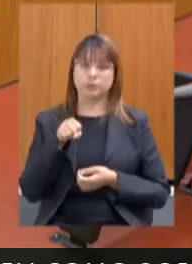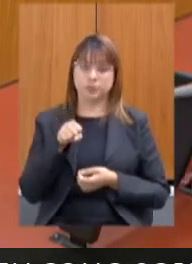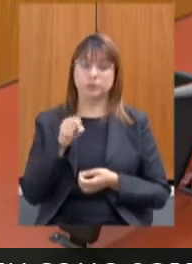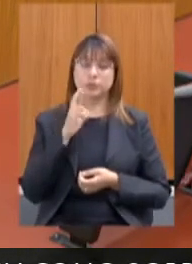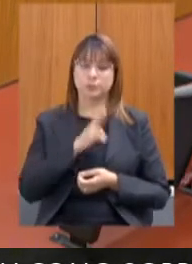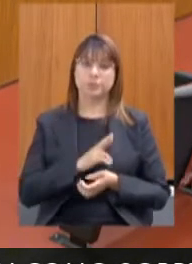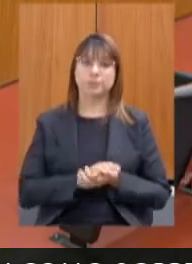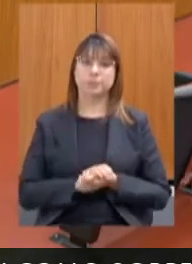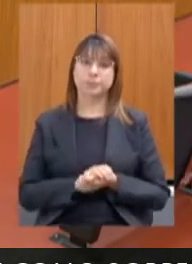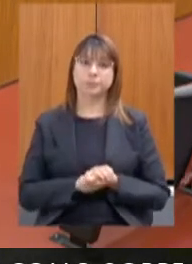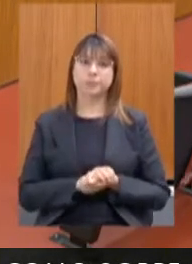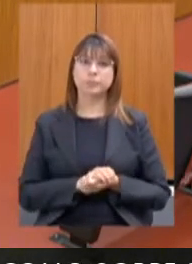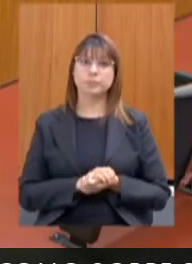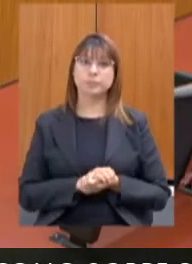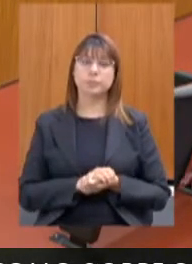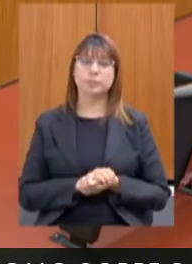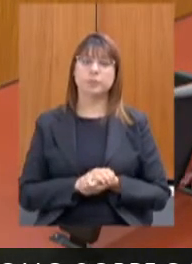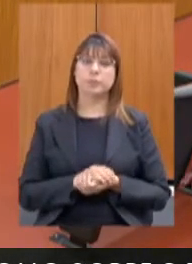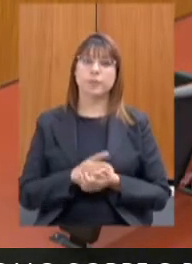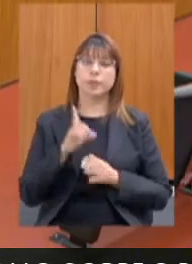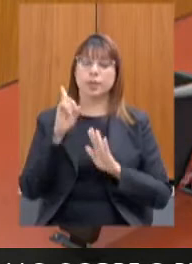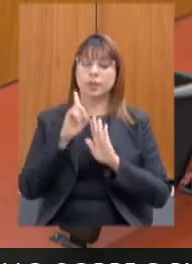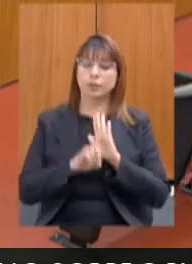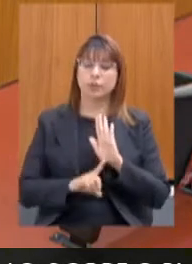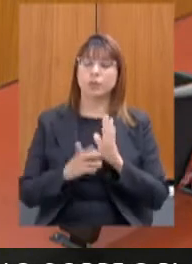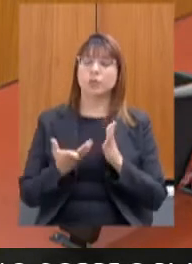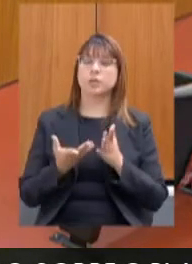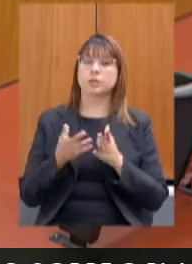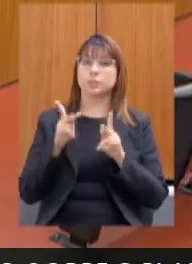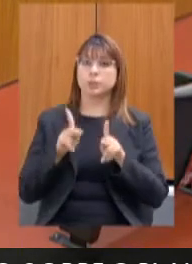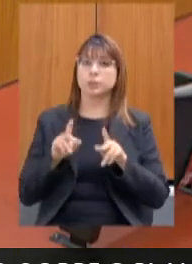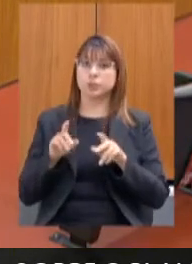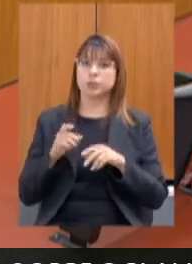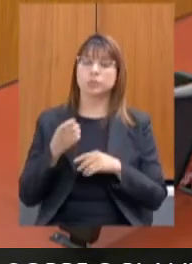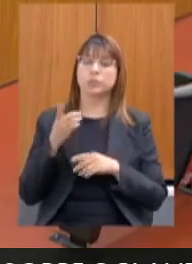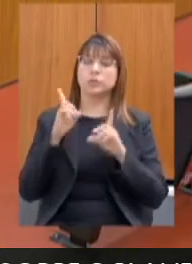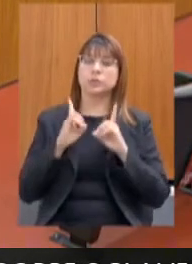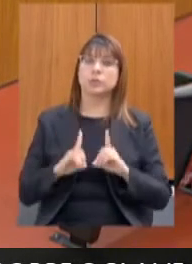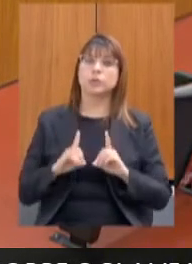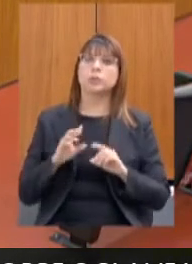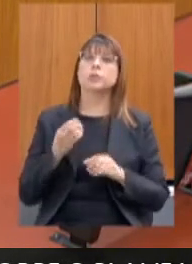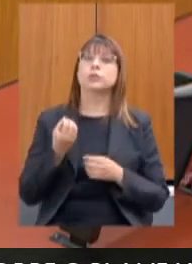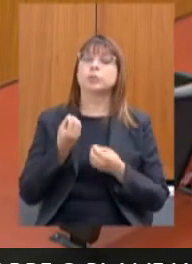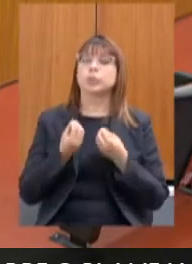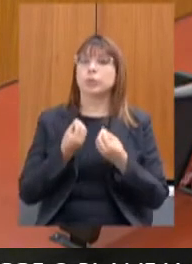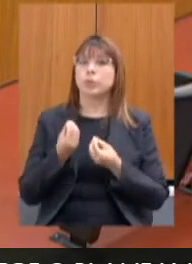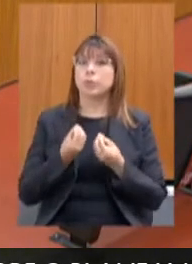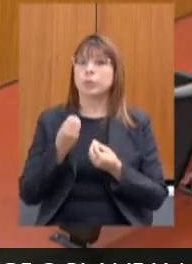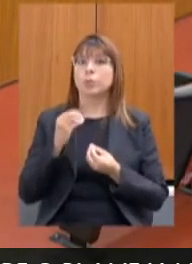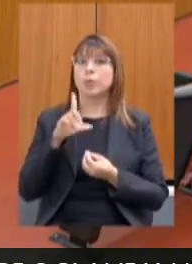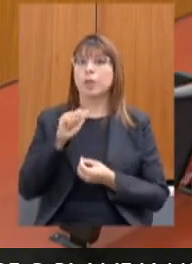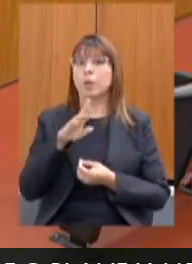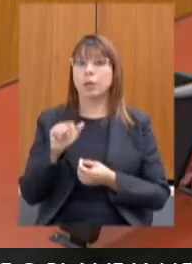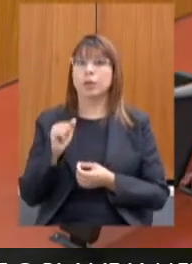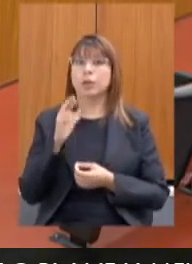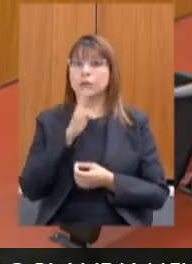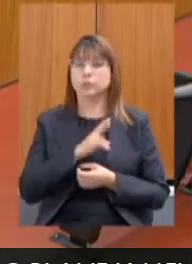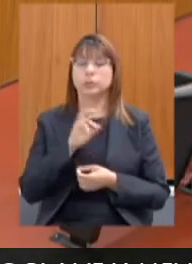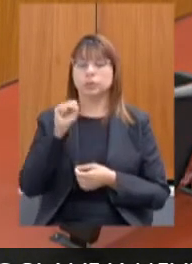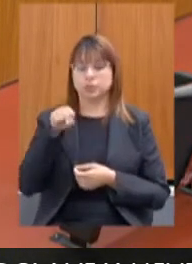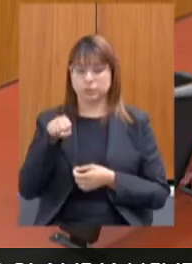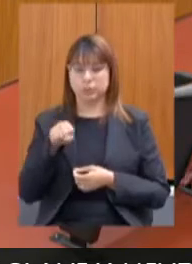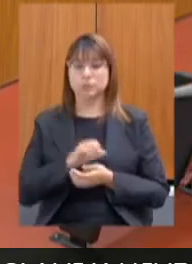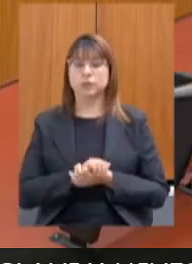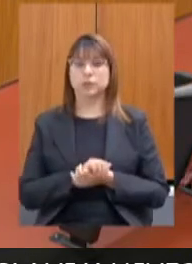presidenta da comissão de defesa da pessoa com deficiência como vota a deputada Laura Serrano voto sim presidente